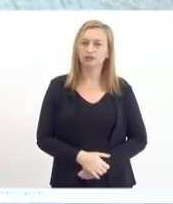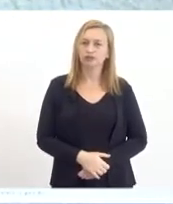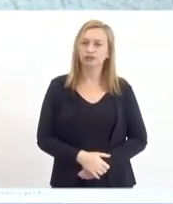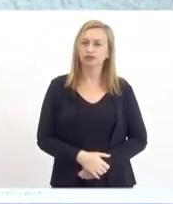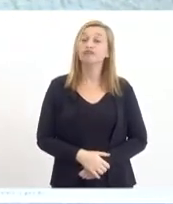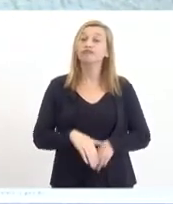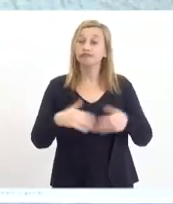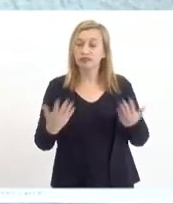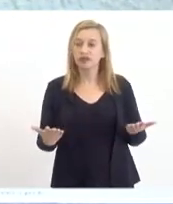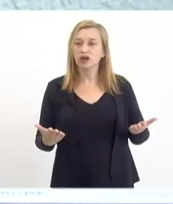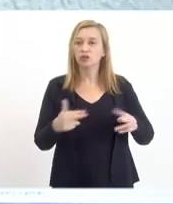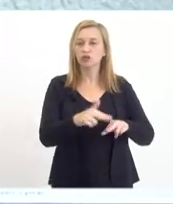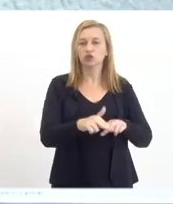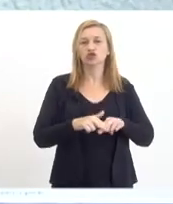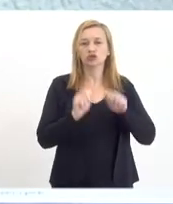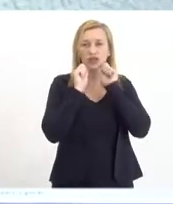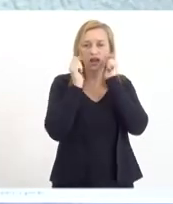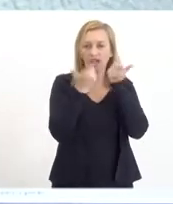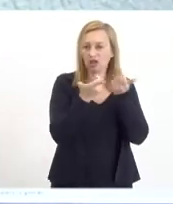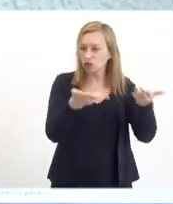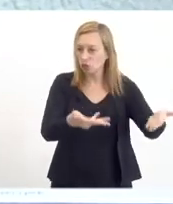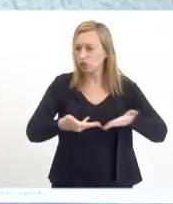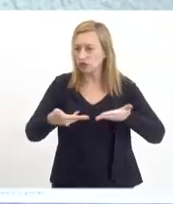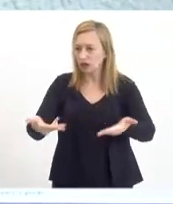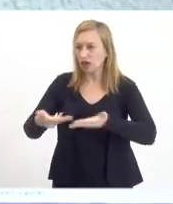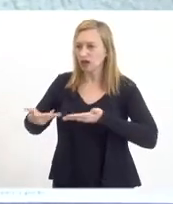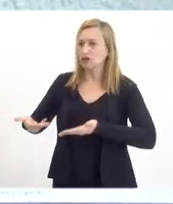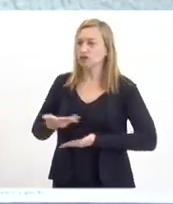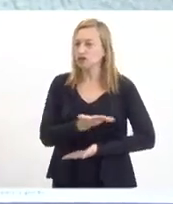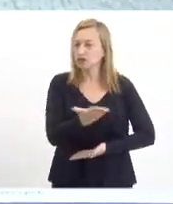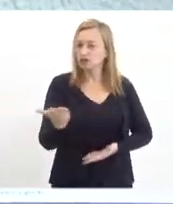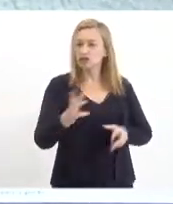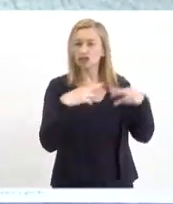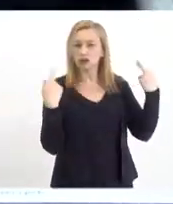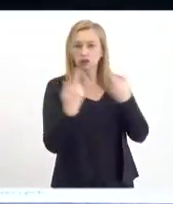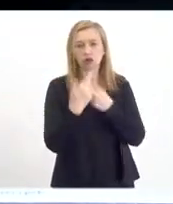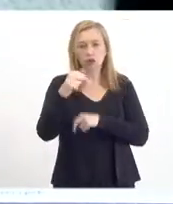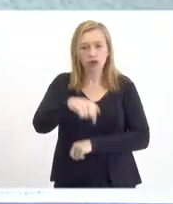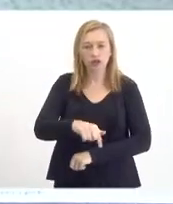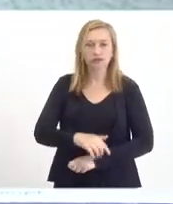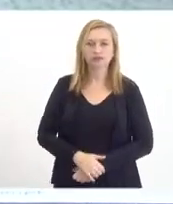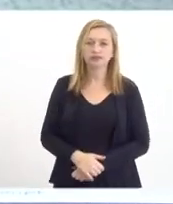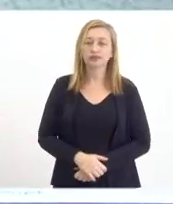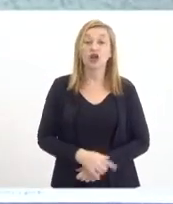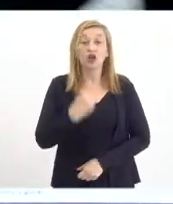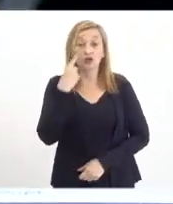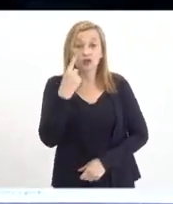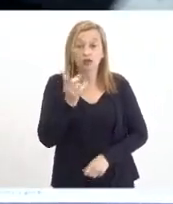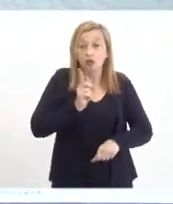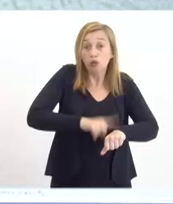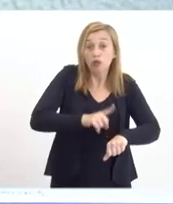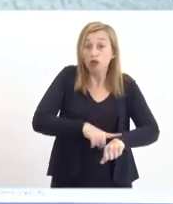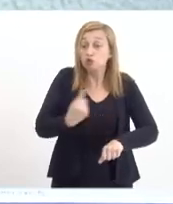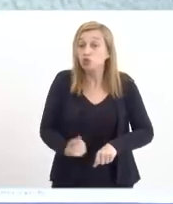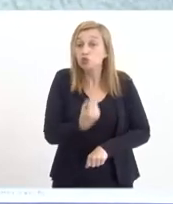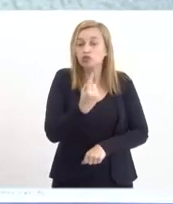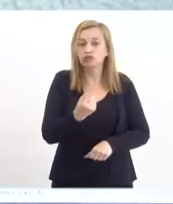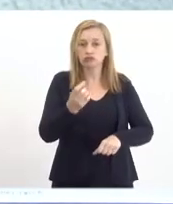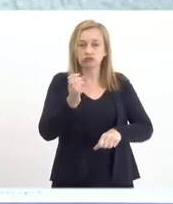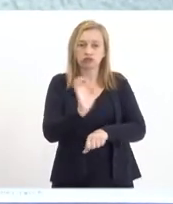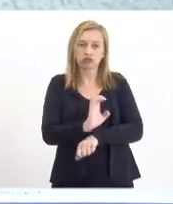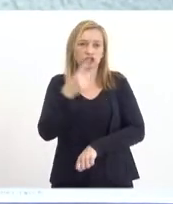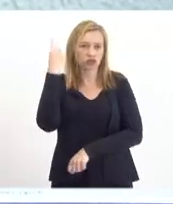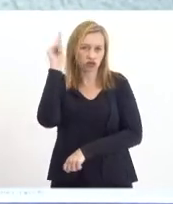então, a razão da Alerj ter convidado todos vocês hoje para se reunir aqui, porque vivemos um momento único na história do Estado,